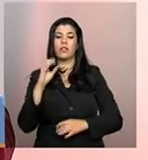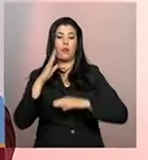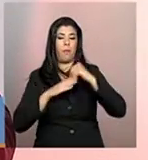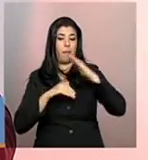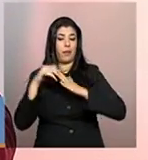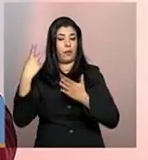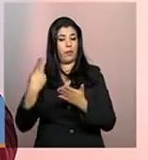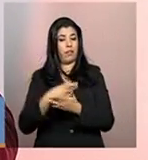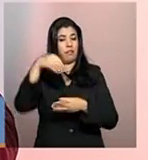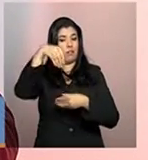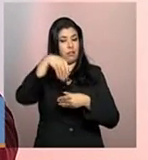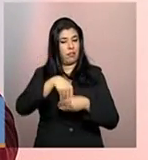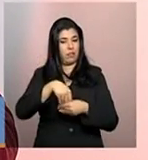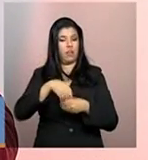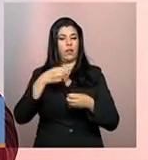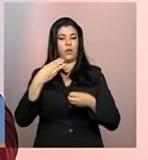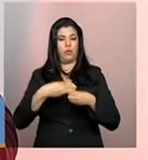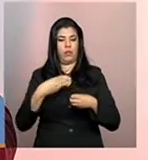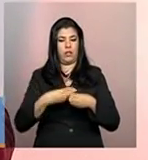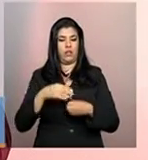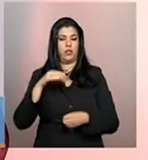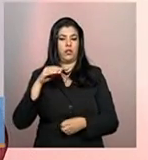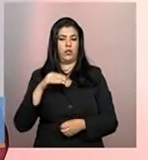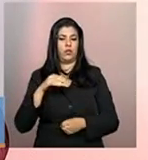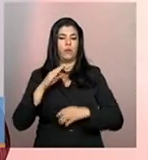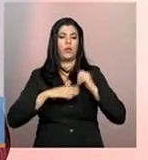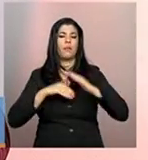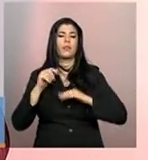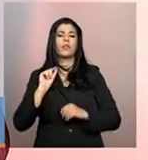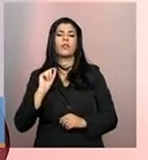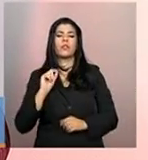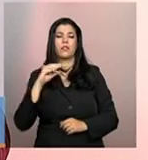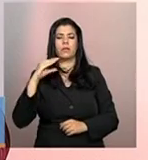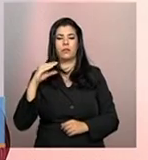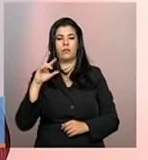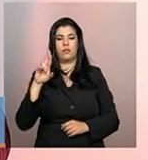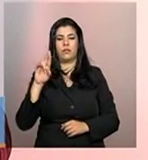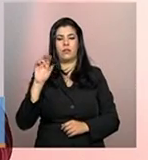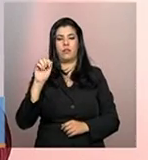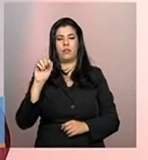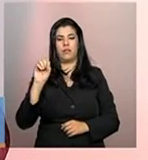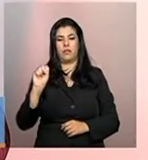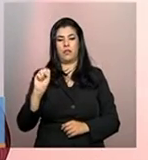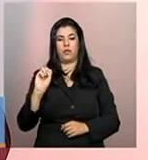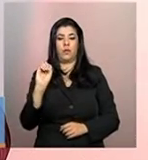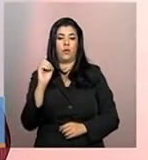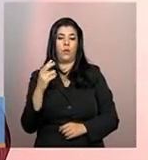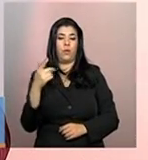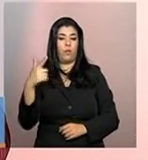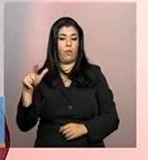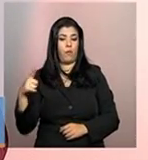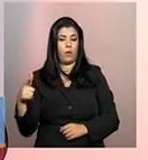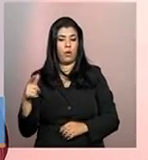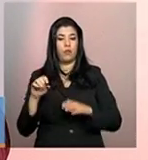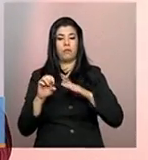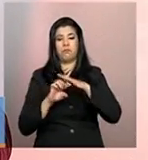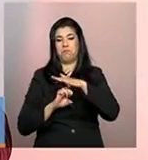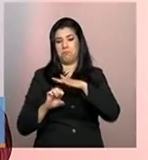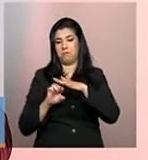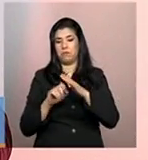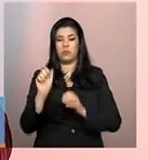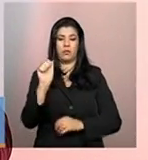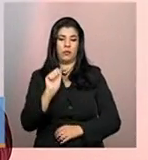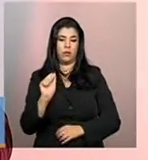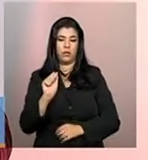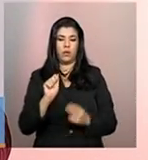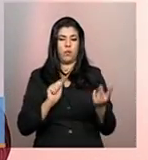de uma forma direta, pelo CRAS, ou se ele é executado por uma entidade, ou se as duas